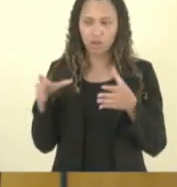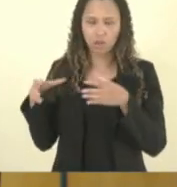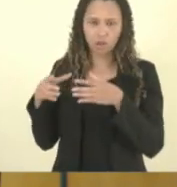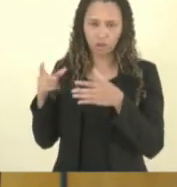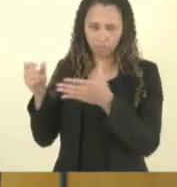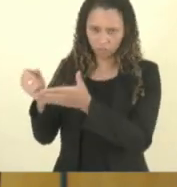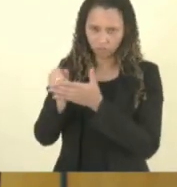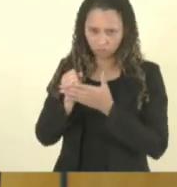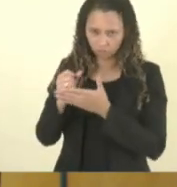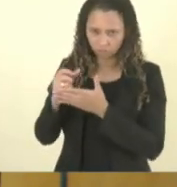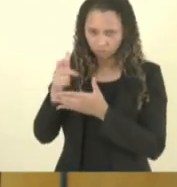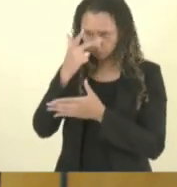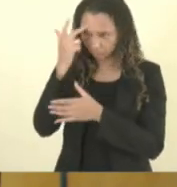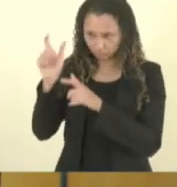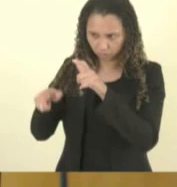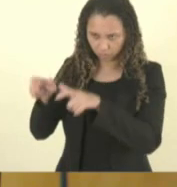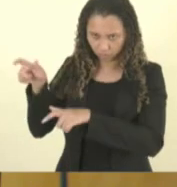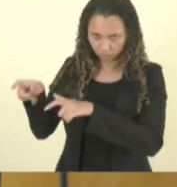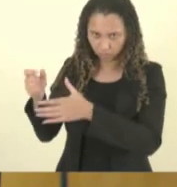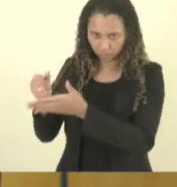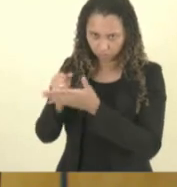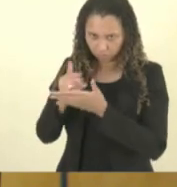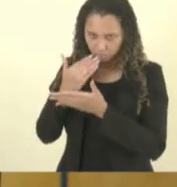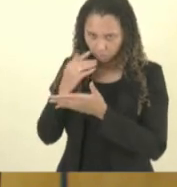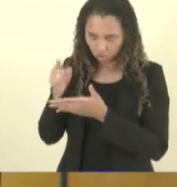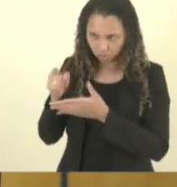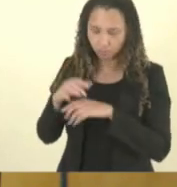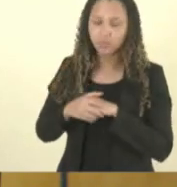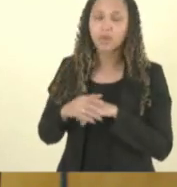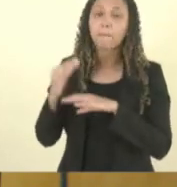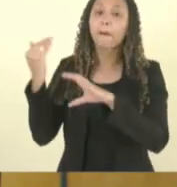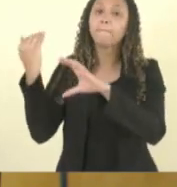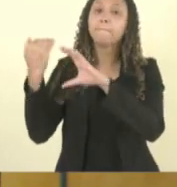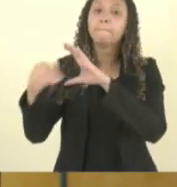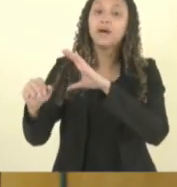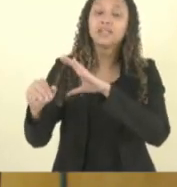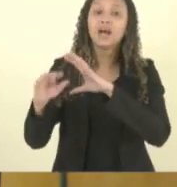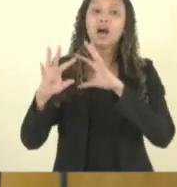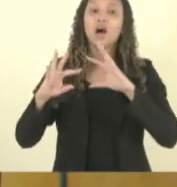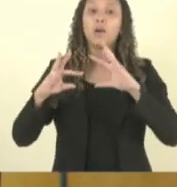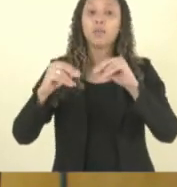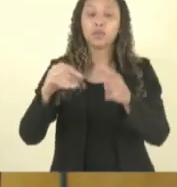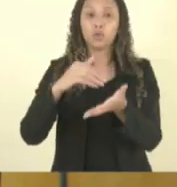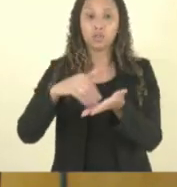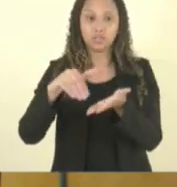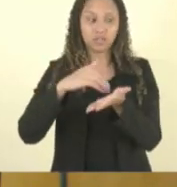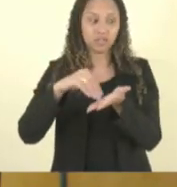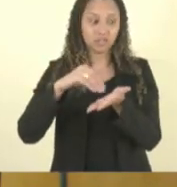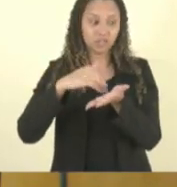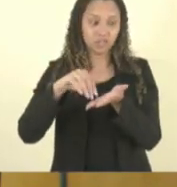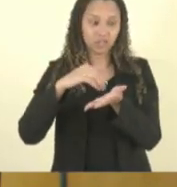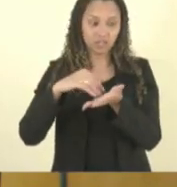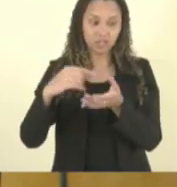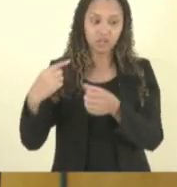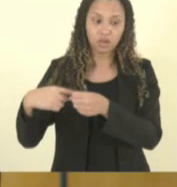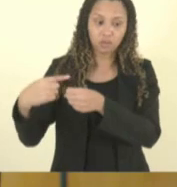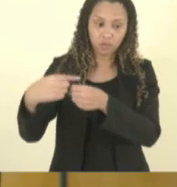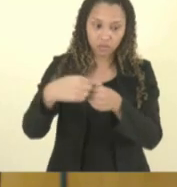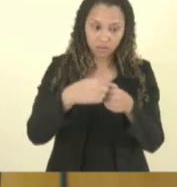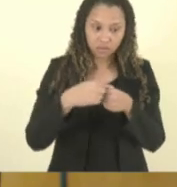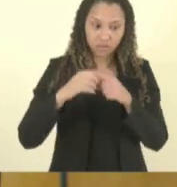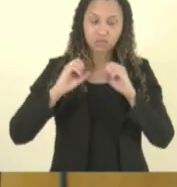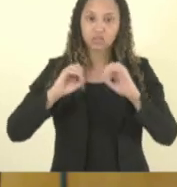pra que nós possamos encaminhar pra todas as secretarias municipais de